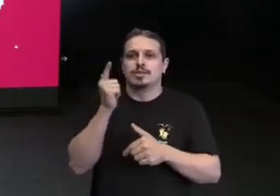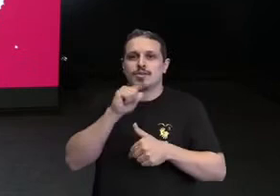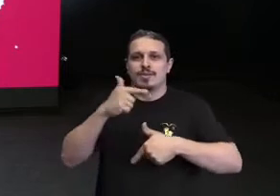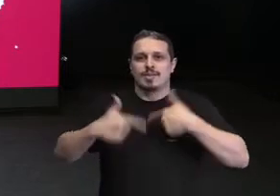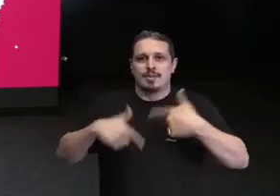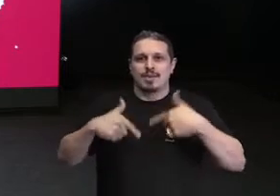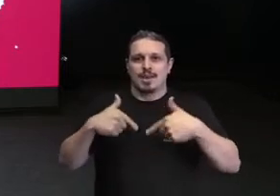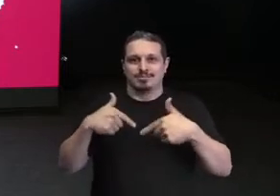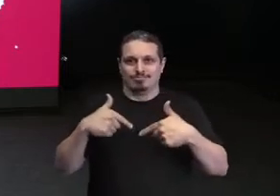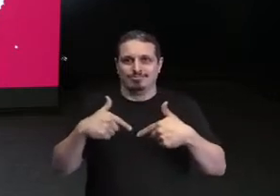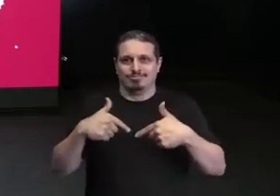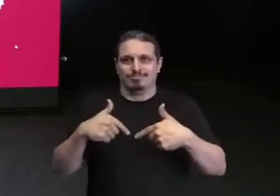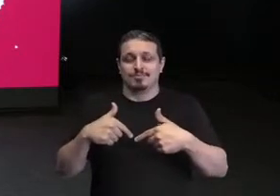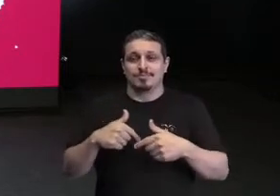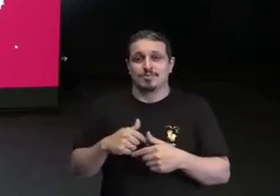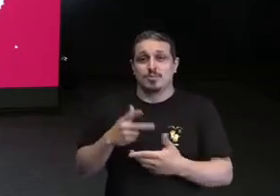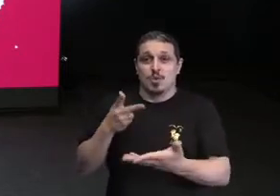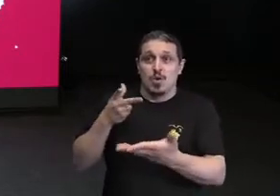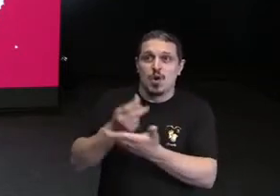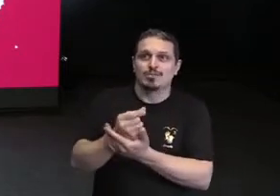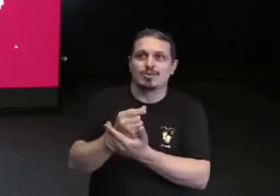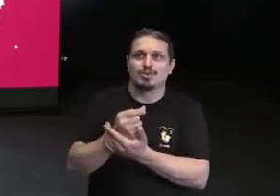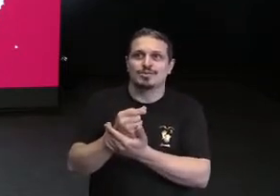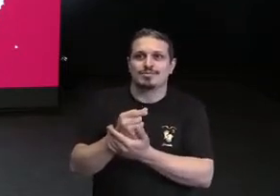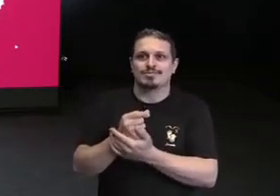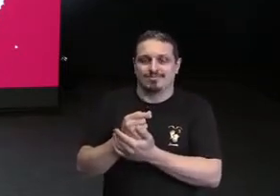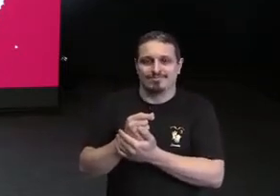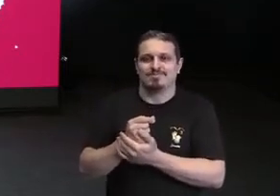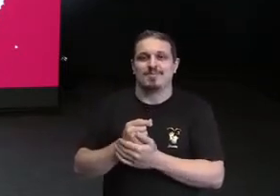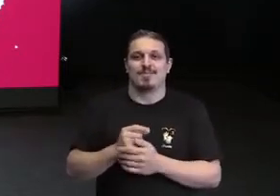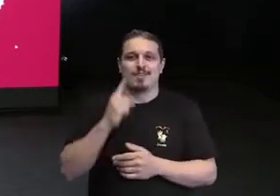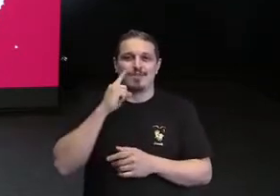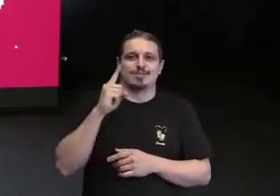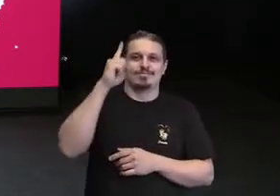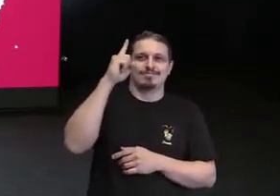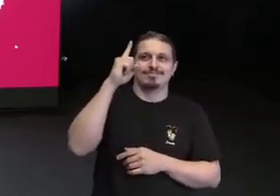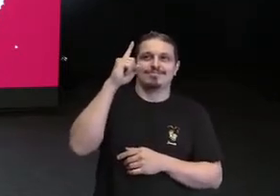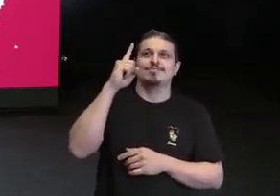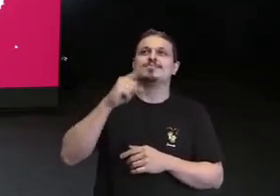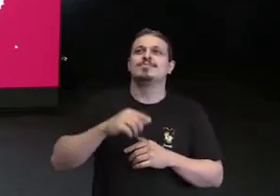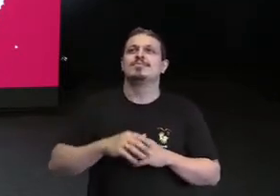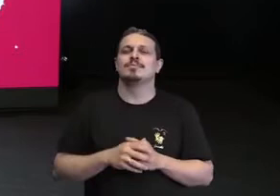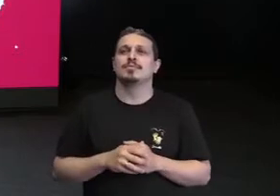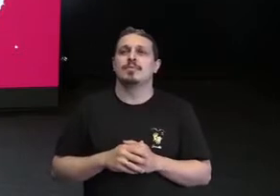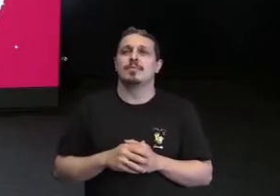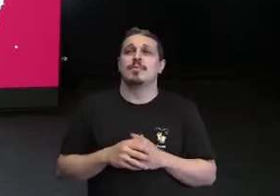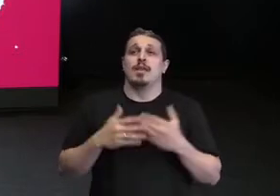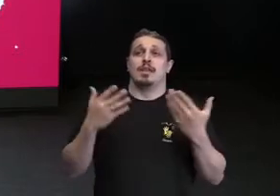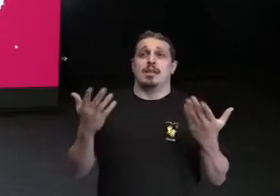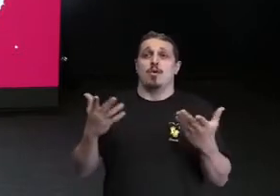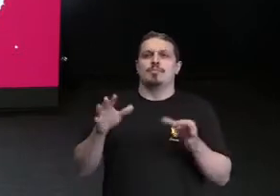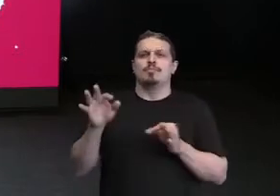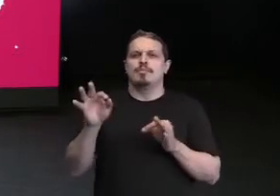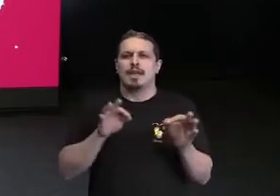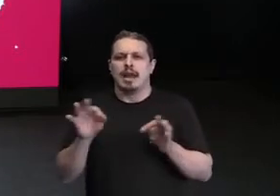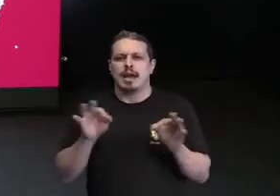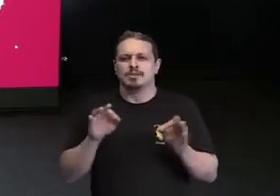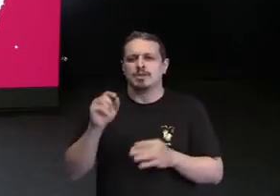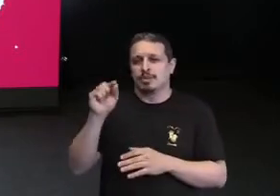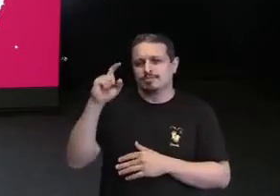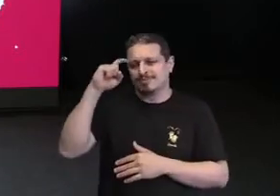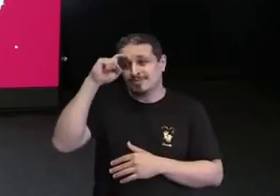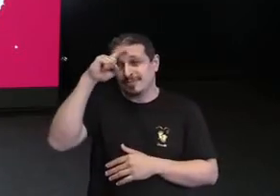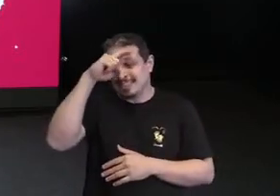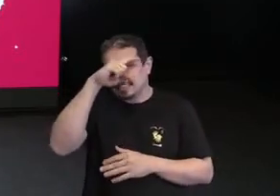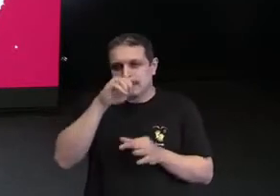câmera. Essa daqui já é uma foto minha com ela. Só que, para conseguir ter essa câmera, que foi uma coisa muito difícil, eu tive que fazer um plano